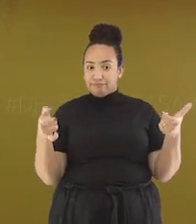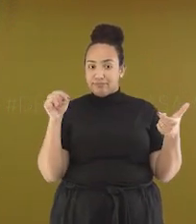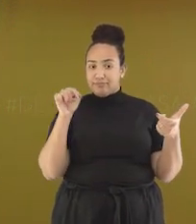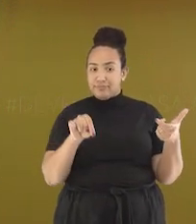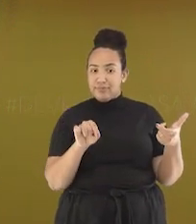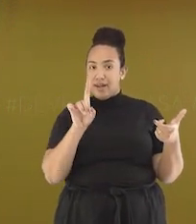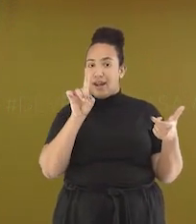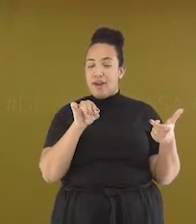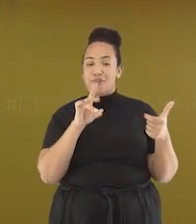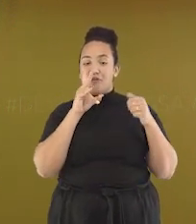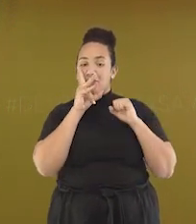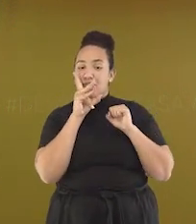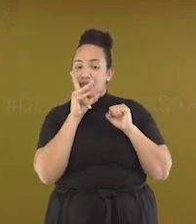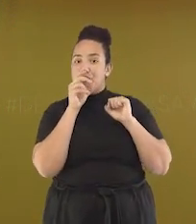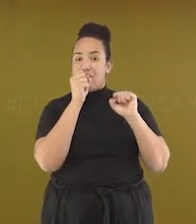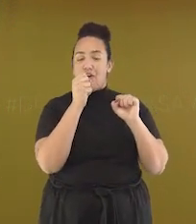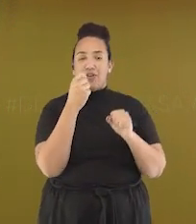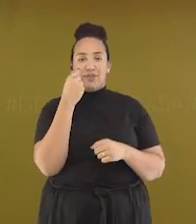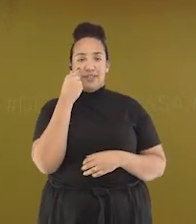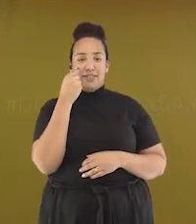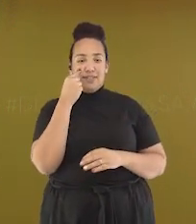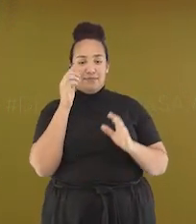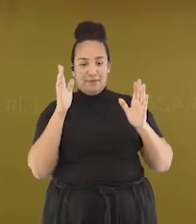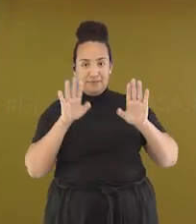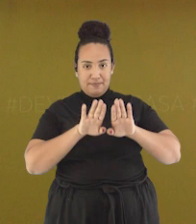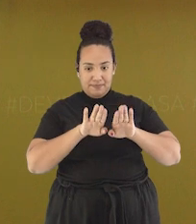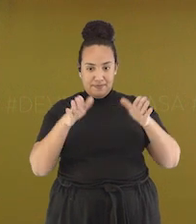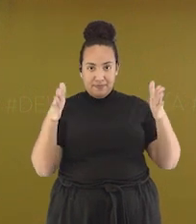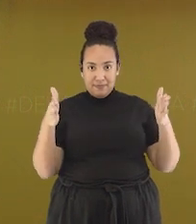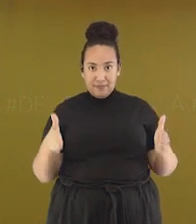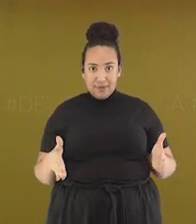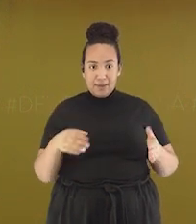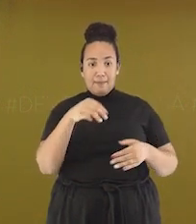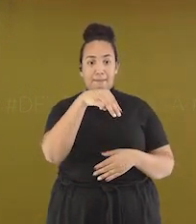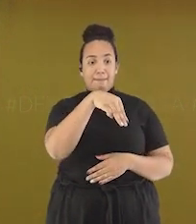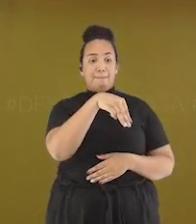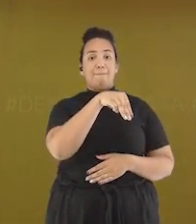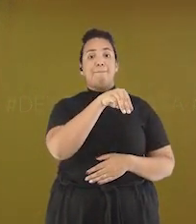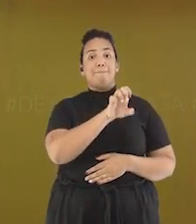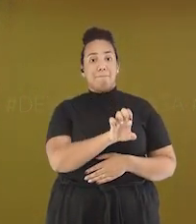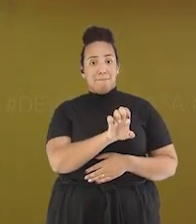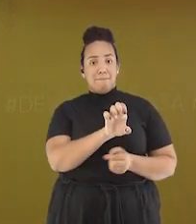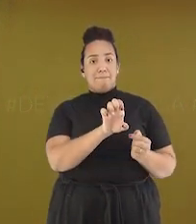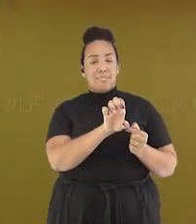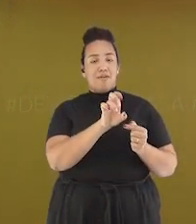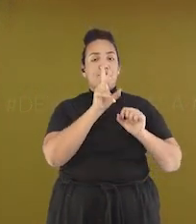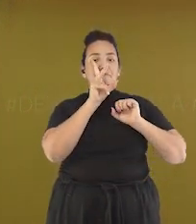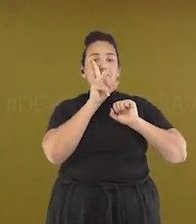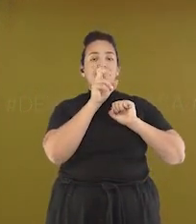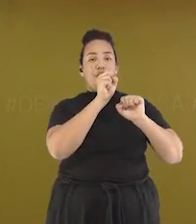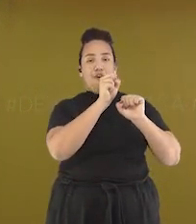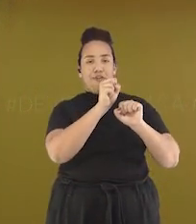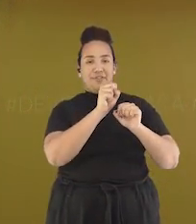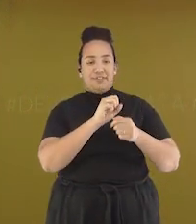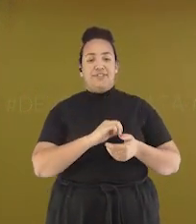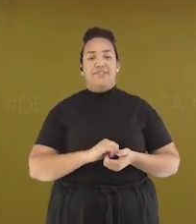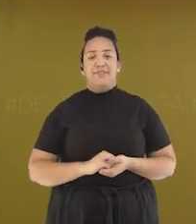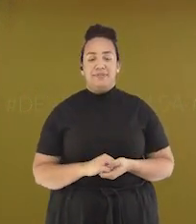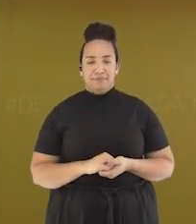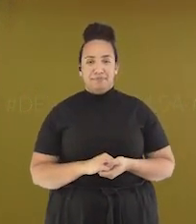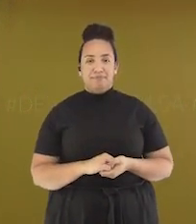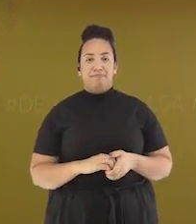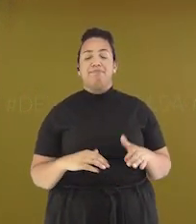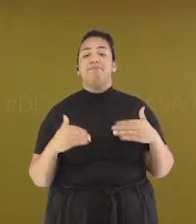fortes, como a sílaba me da palavra mesa, por exemplo, mesa. Para